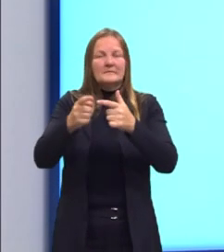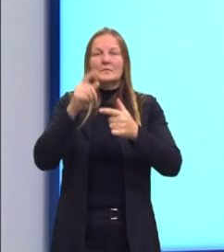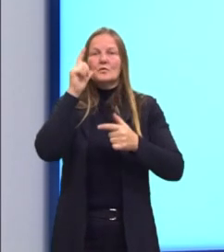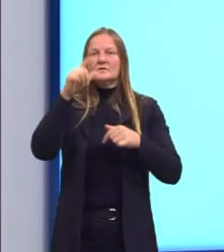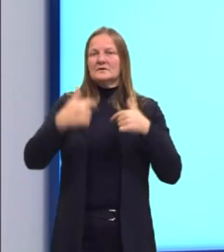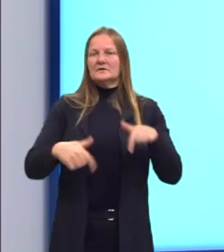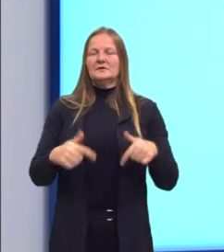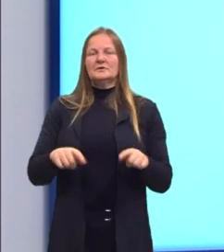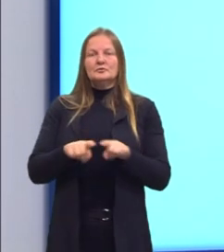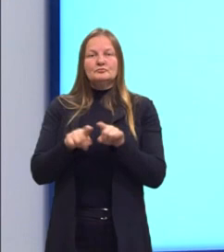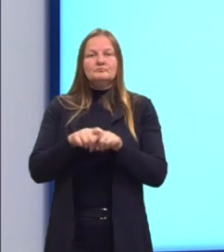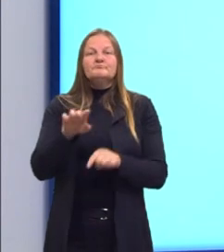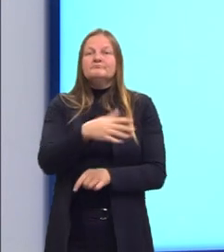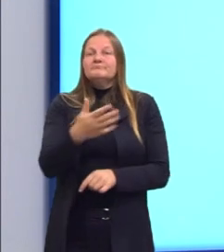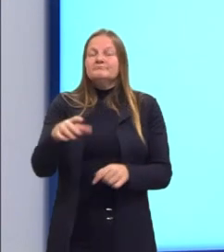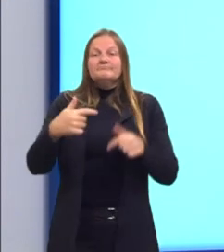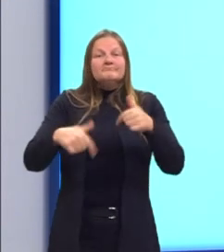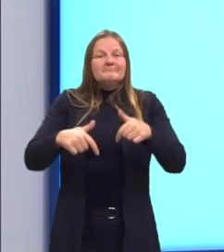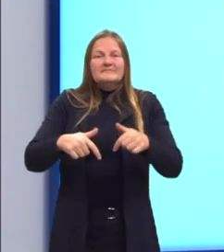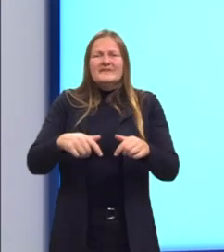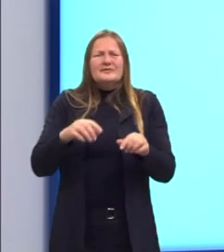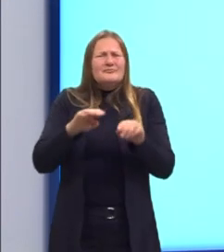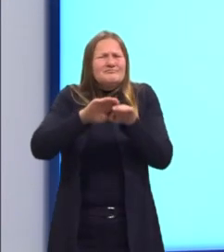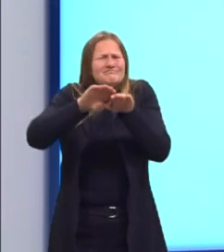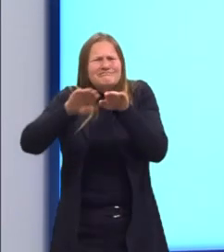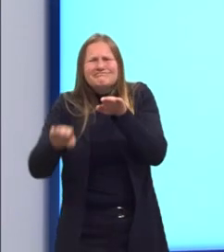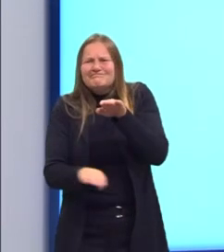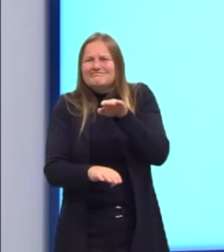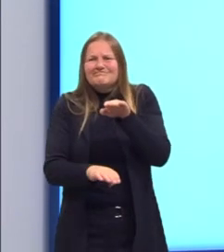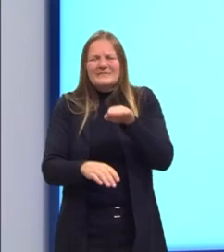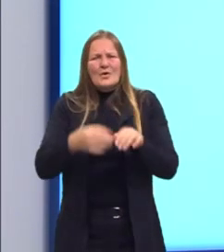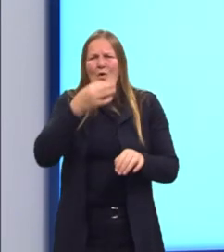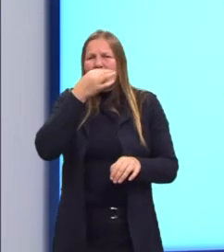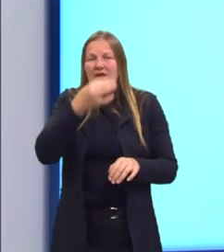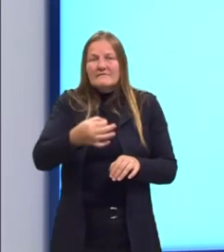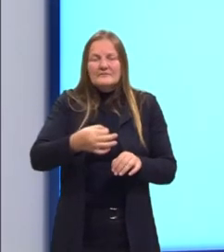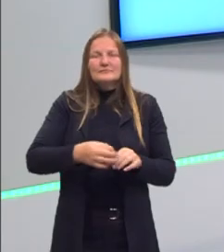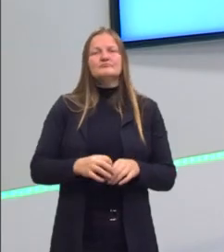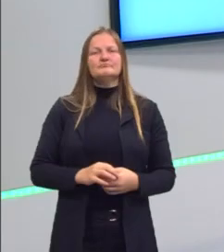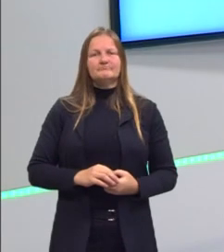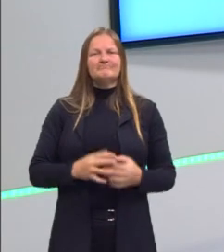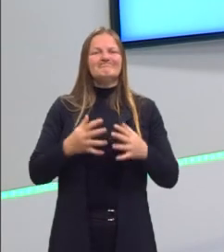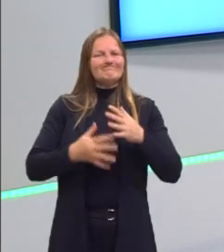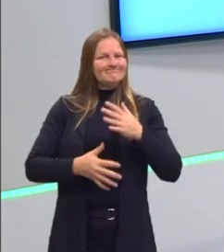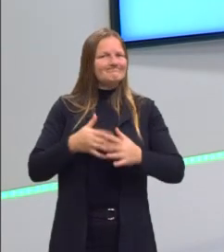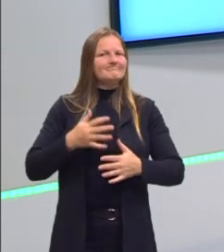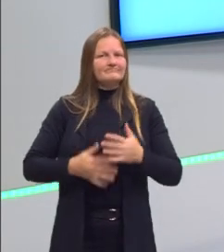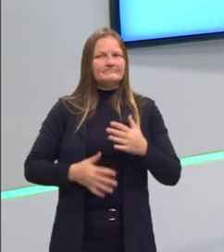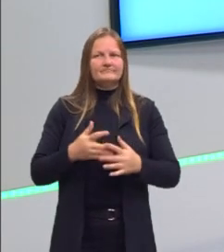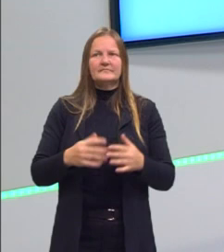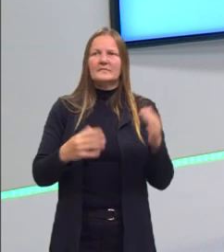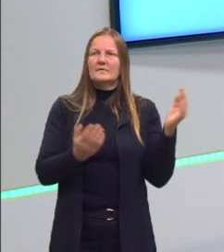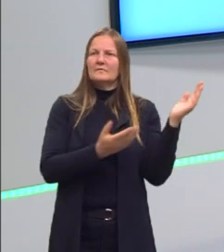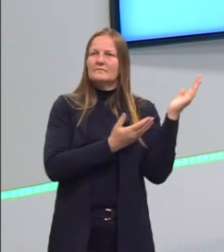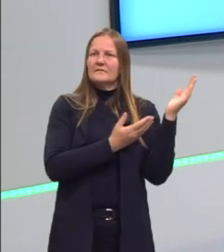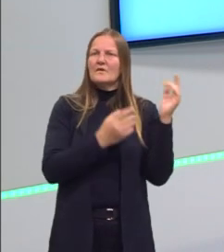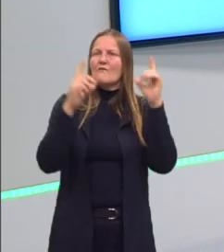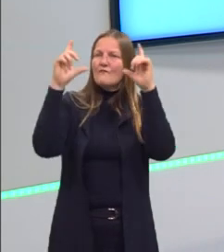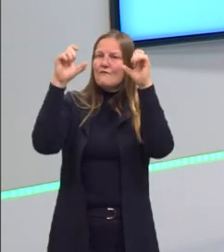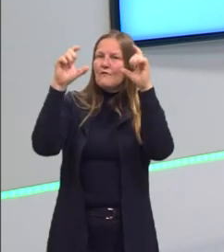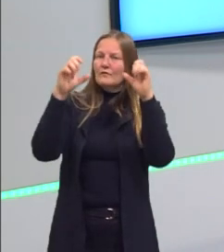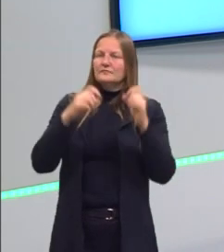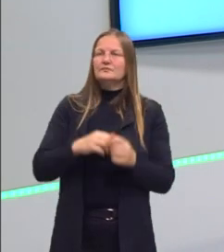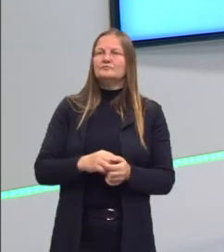trabalhos, e, às vezes, os trabalhos que elas tinham eram em condições terríveis, em condições muito complicadas. E aqui a gente tem uma imagem, então,